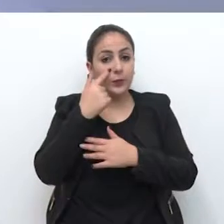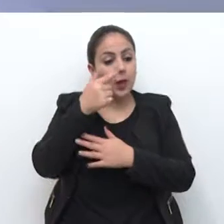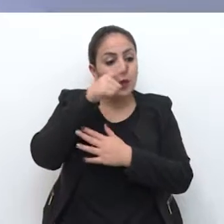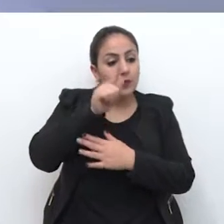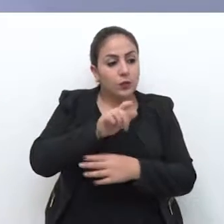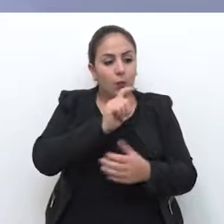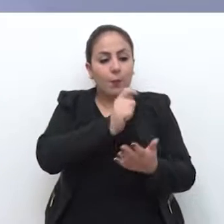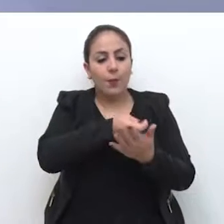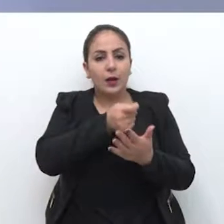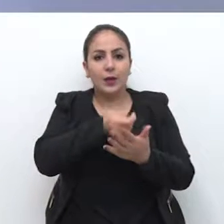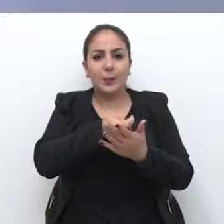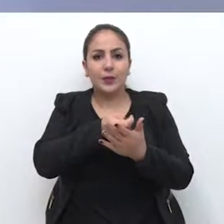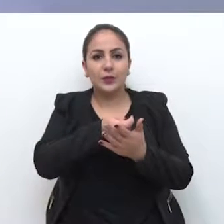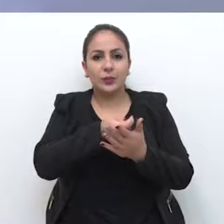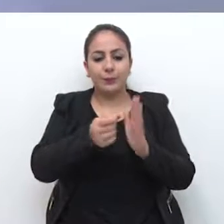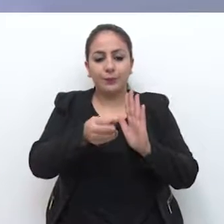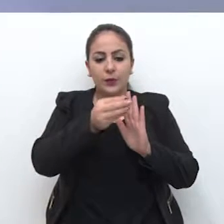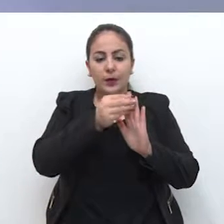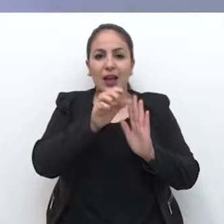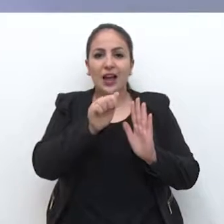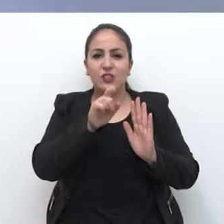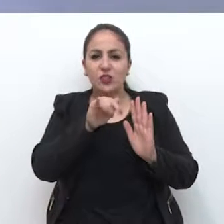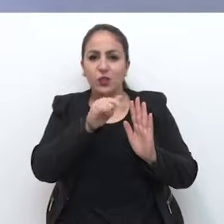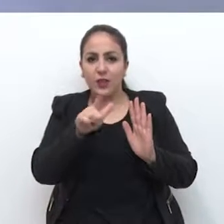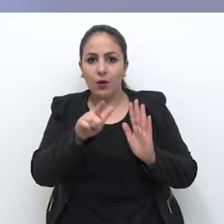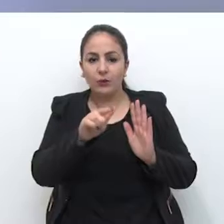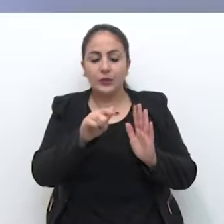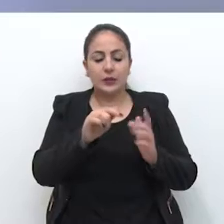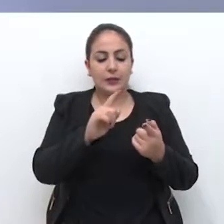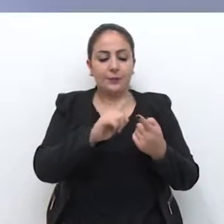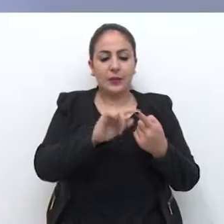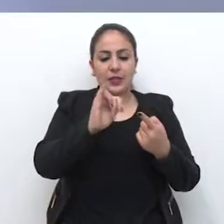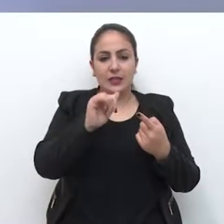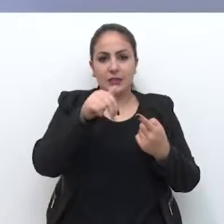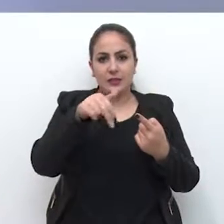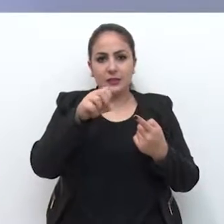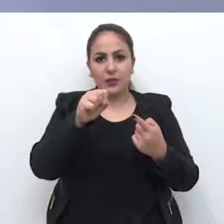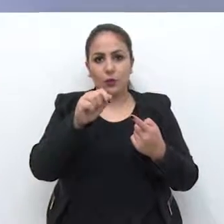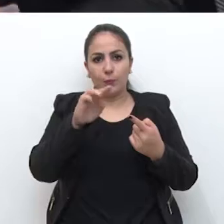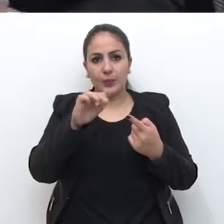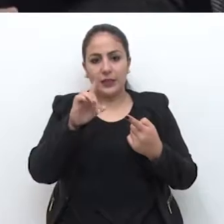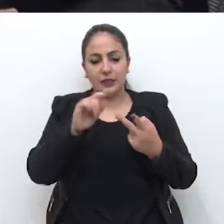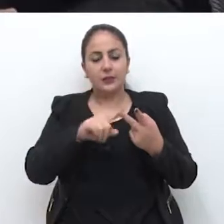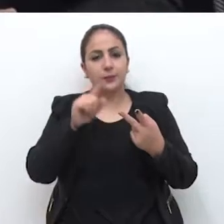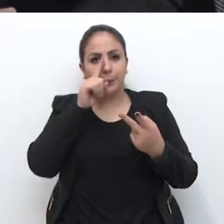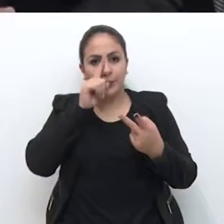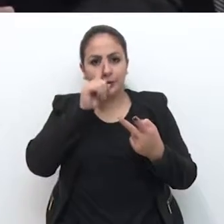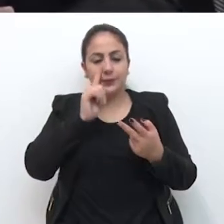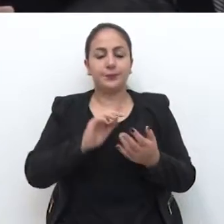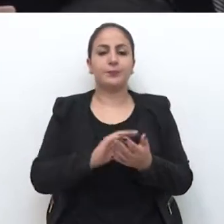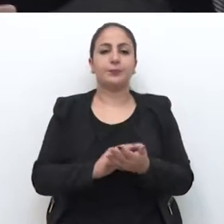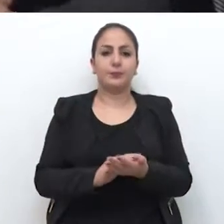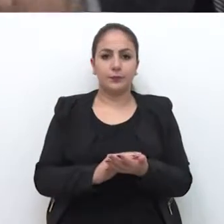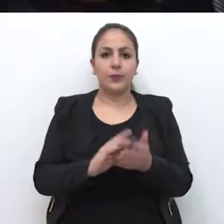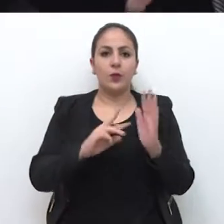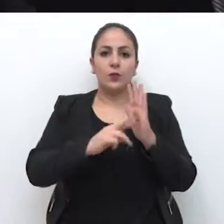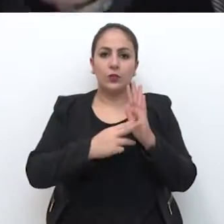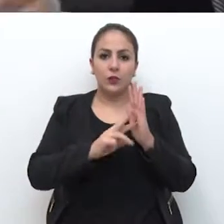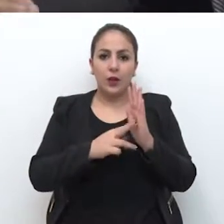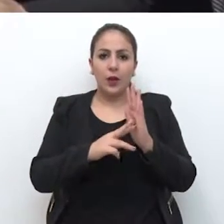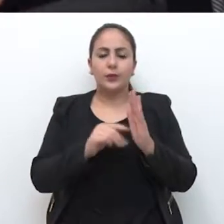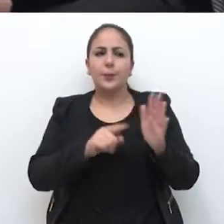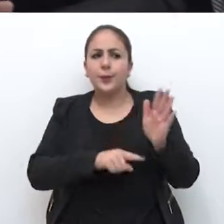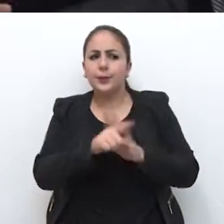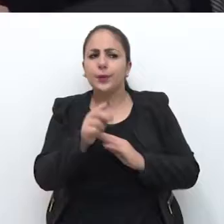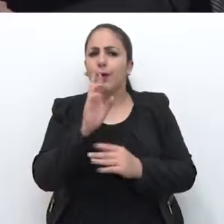que revisou os pagamentos de adicionais de insalubridade e periculosidade. O Simpasso está questionando